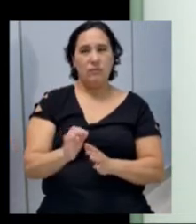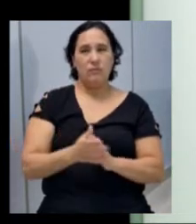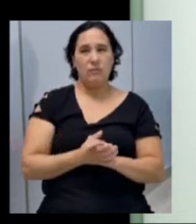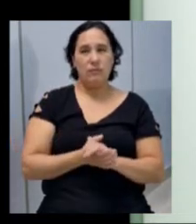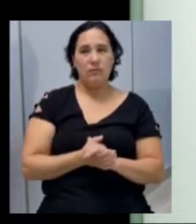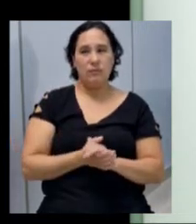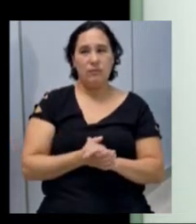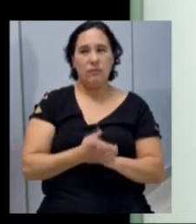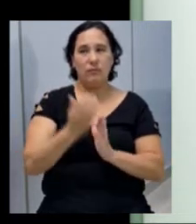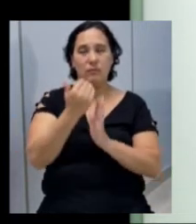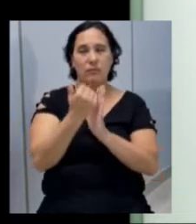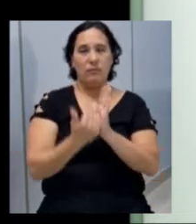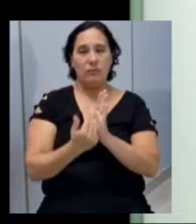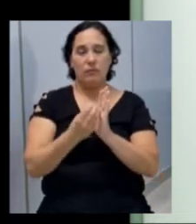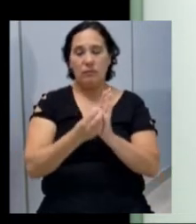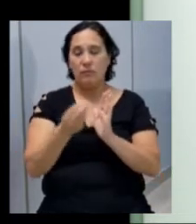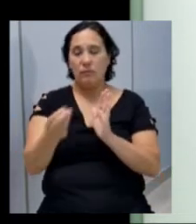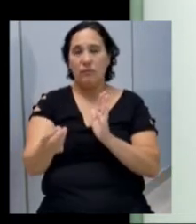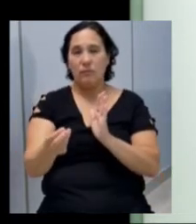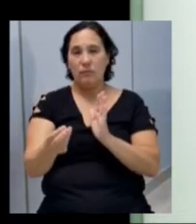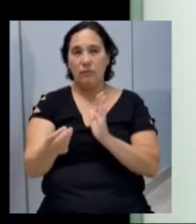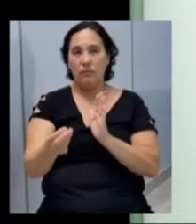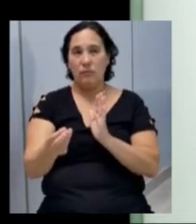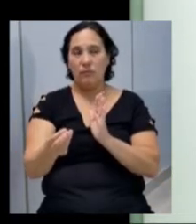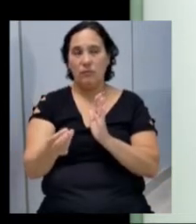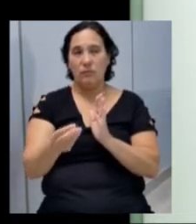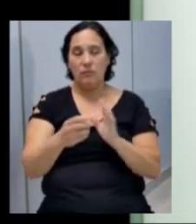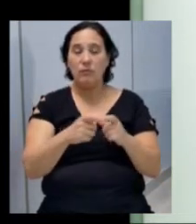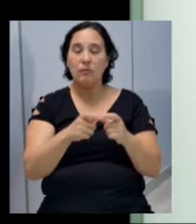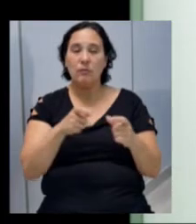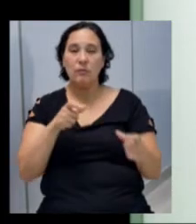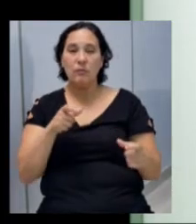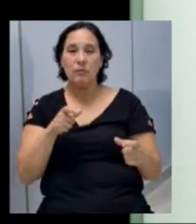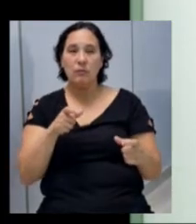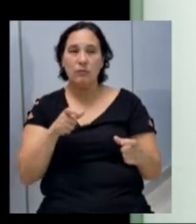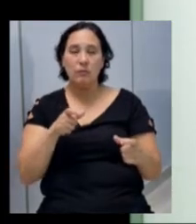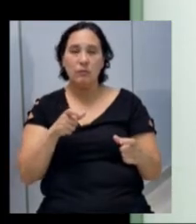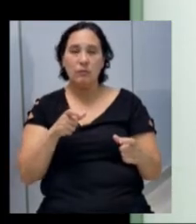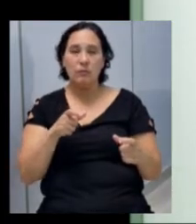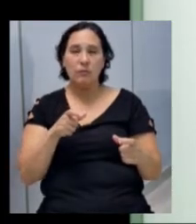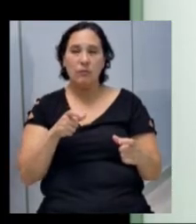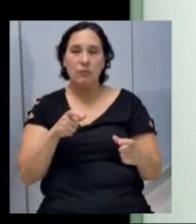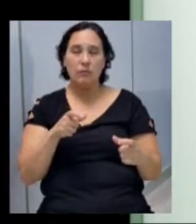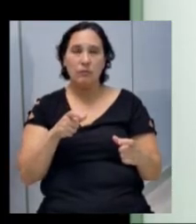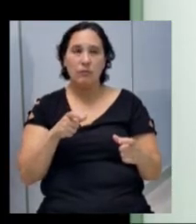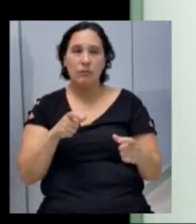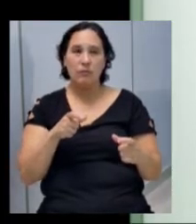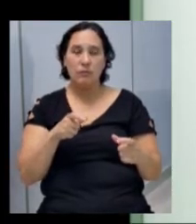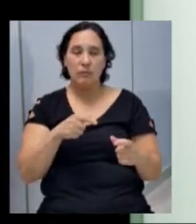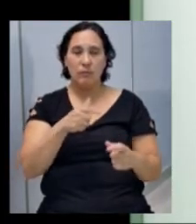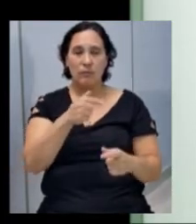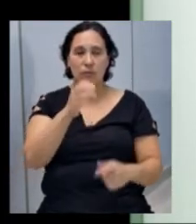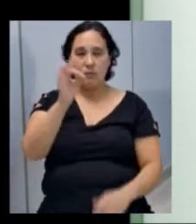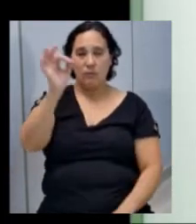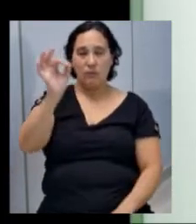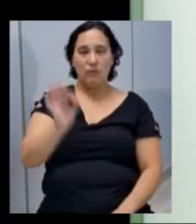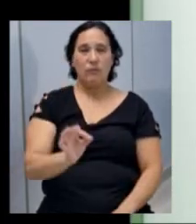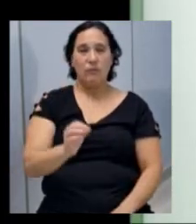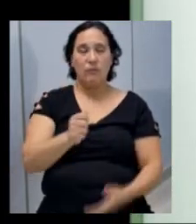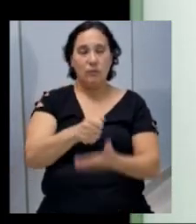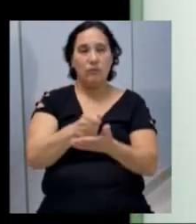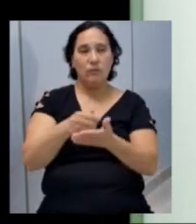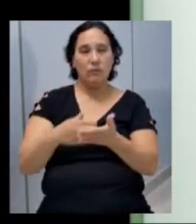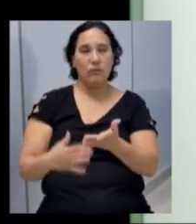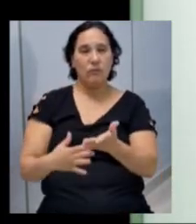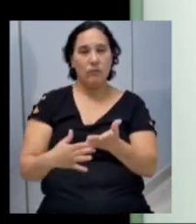As receitas de transferência, elas correspondem à maior parte do bolo. Então, representam 70% do orçamento.